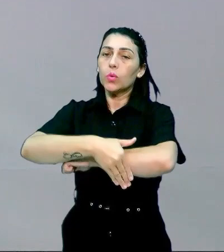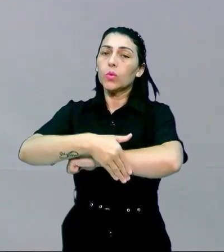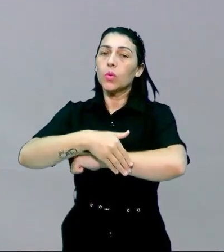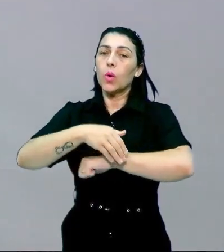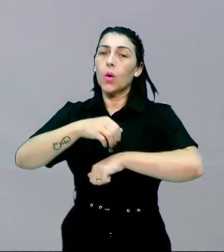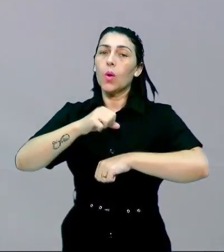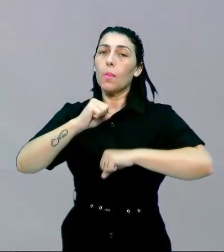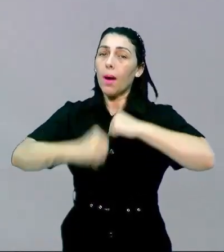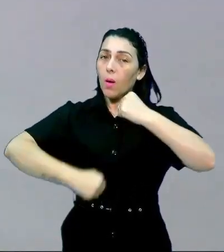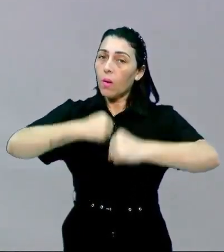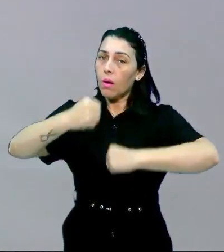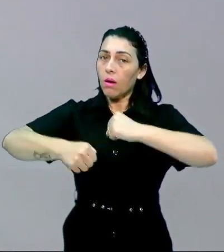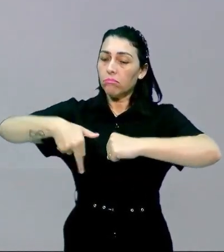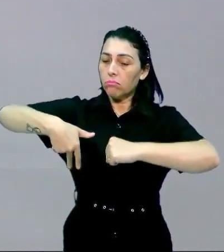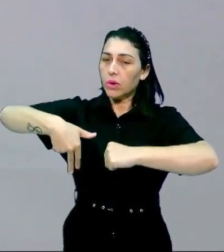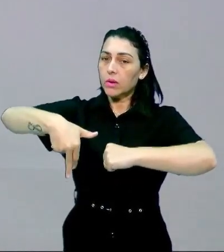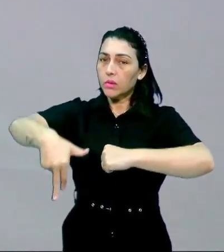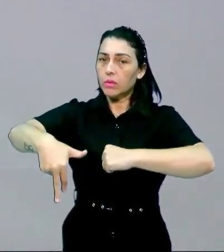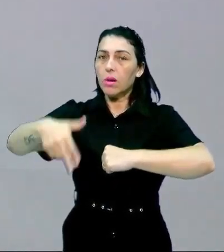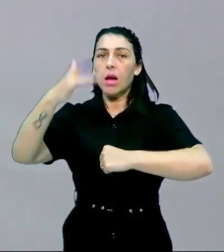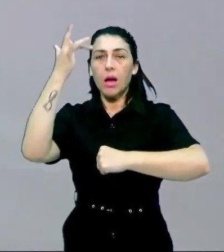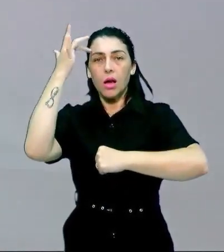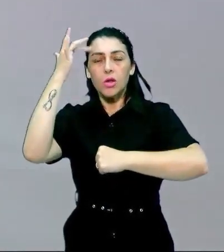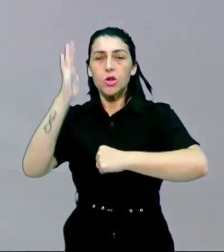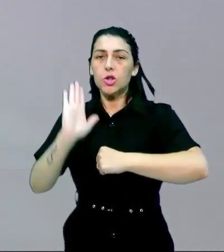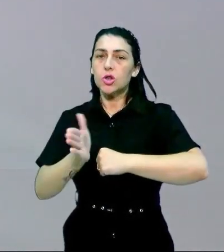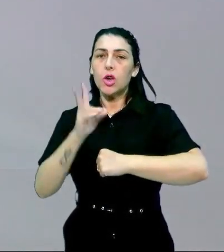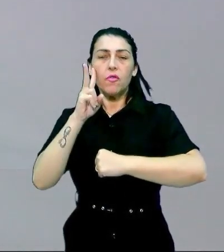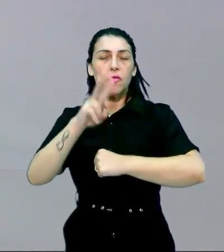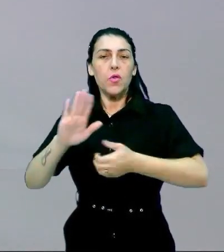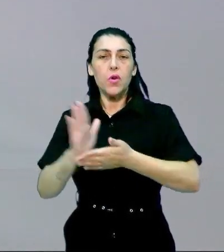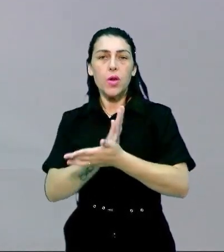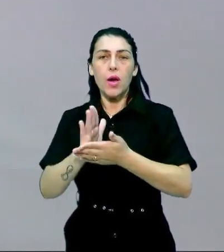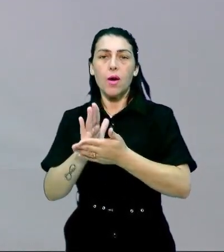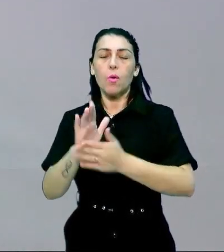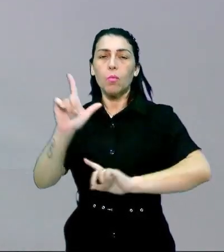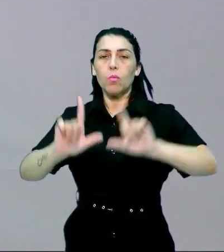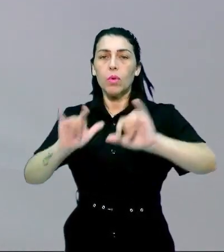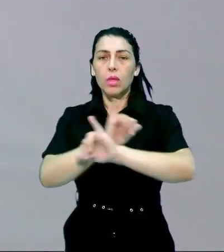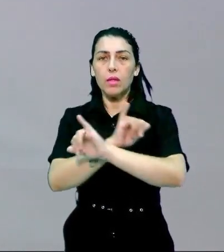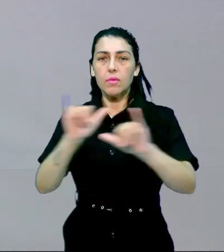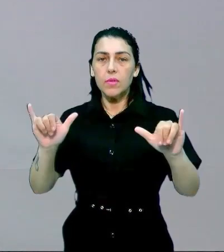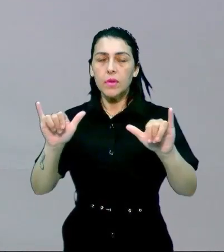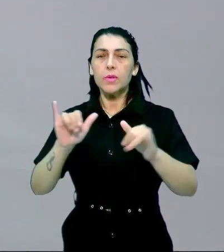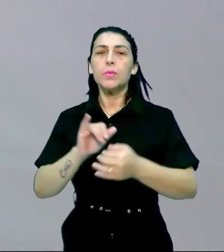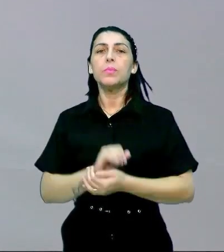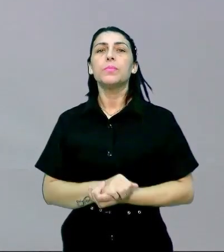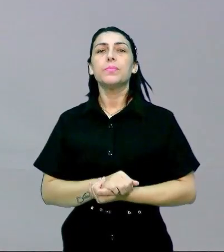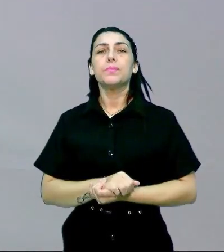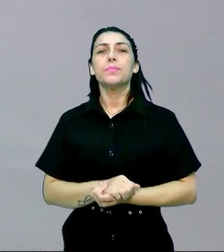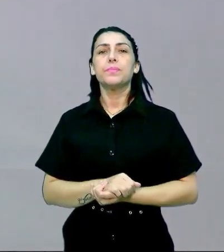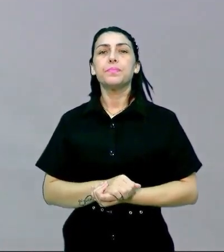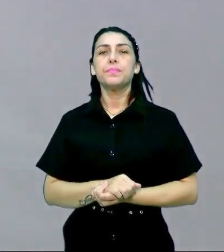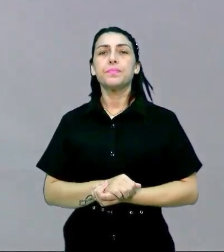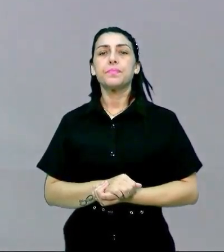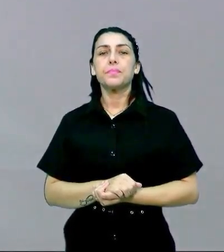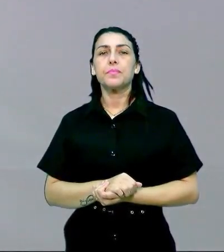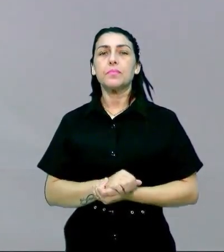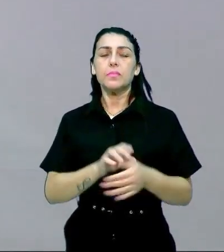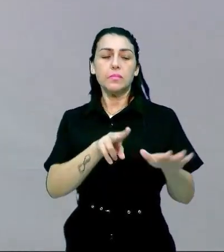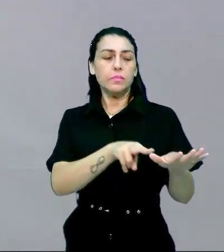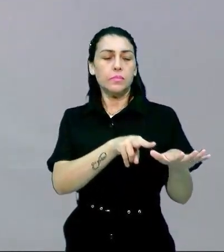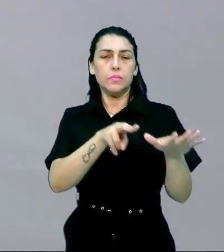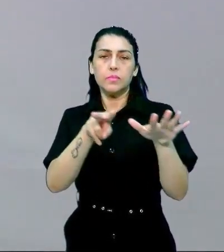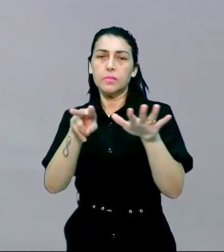rua para correr atrás do pessoal acho que você já deve ter visto esse algum noticiário né então eles é toda uma